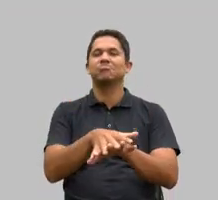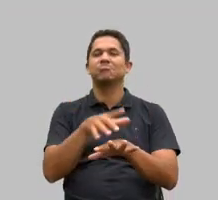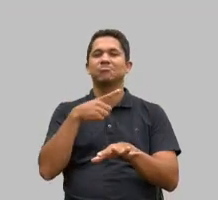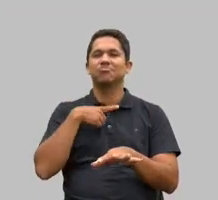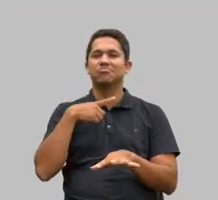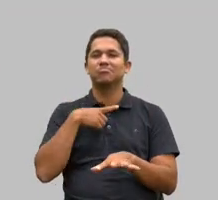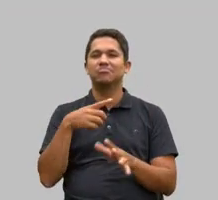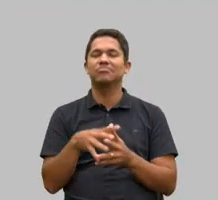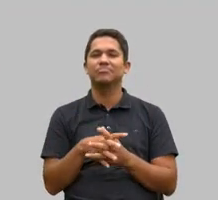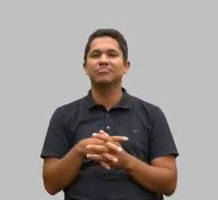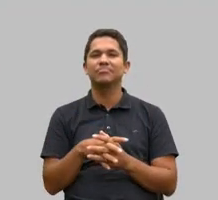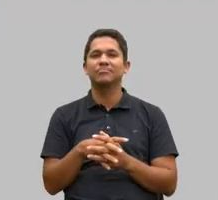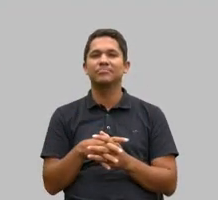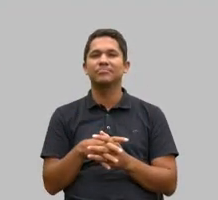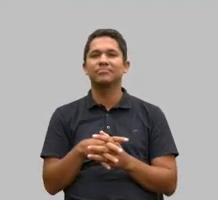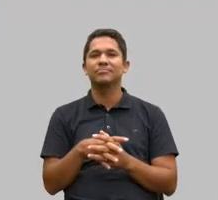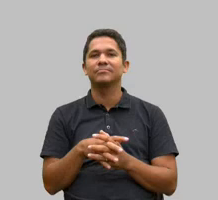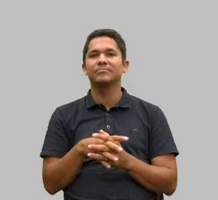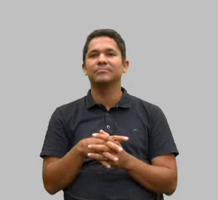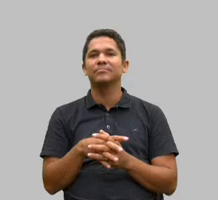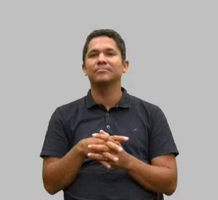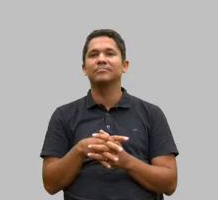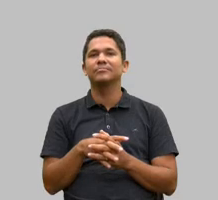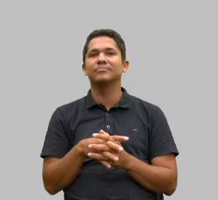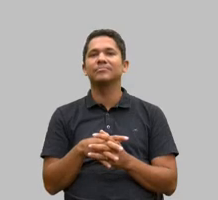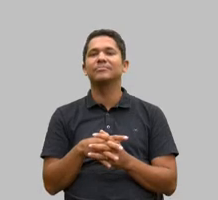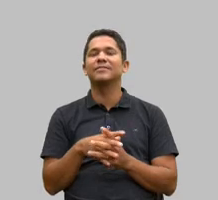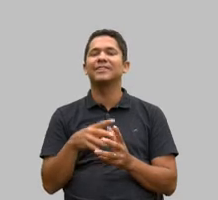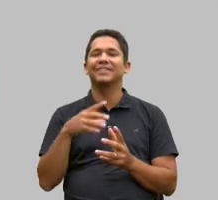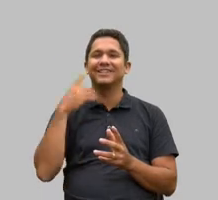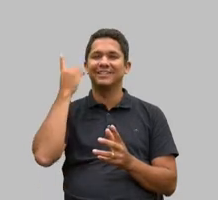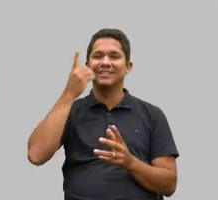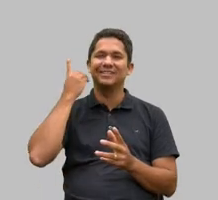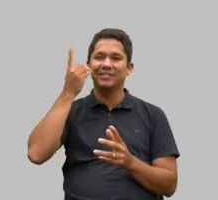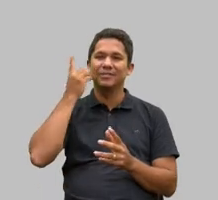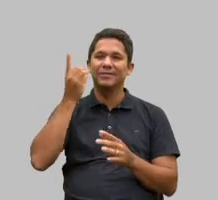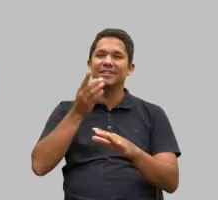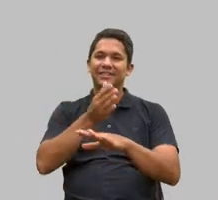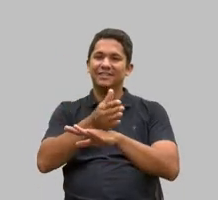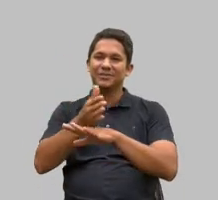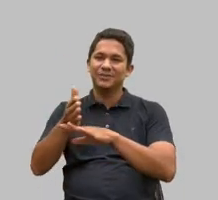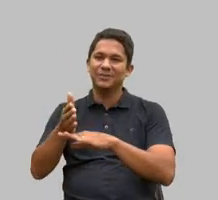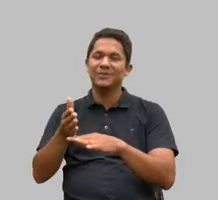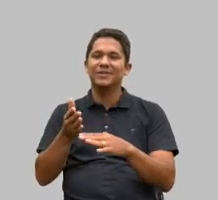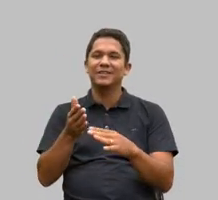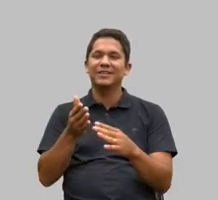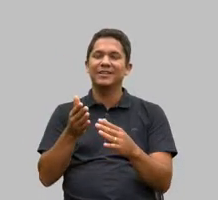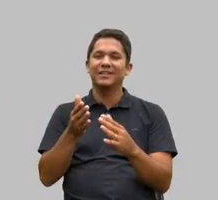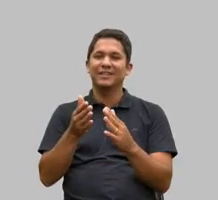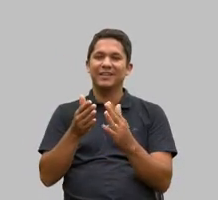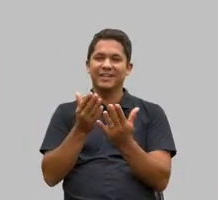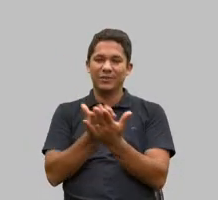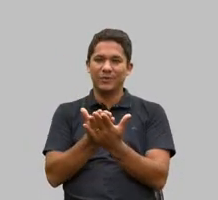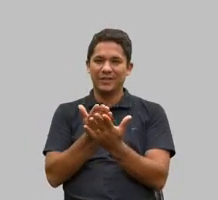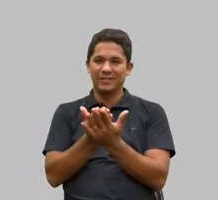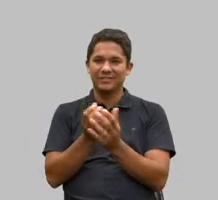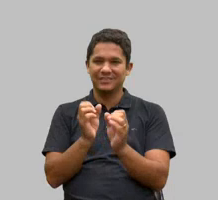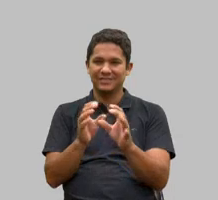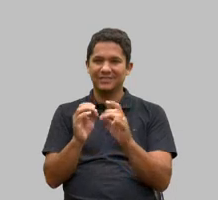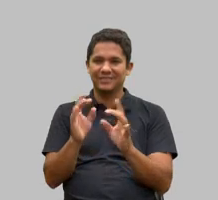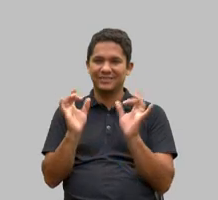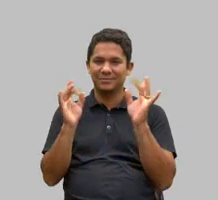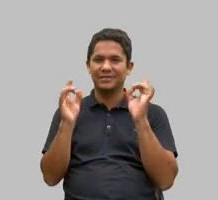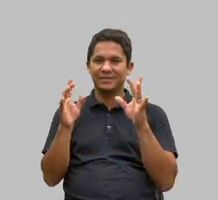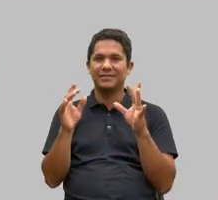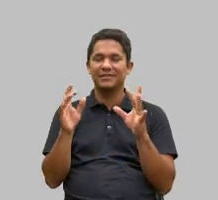a deputada a secretária a assessora de educação especial a Eliane Novaes ela era muito